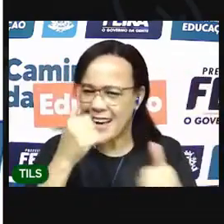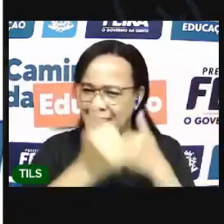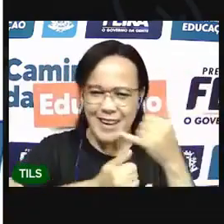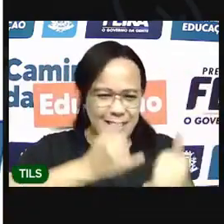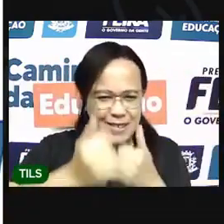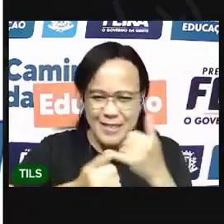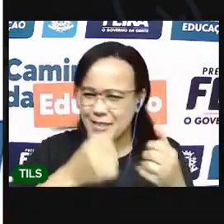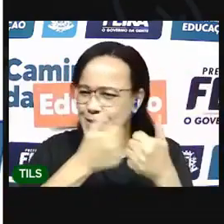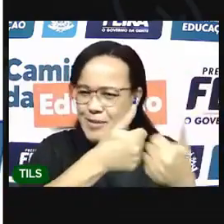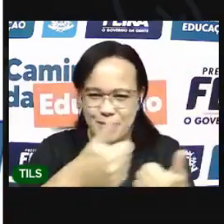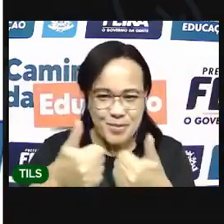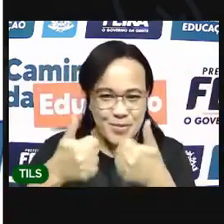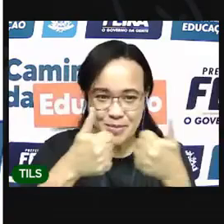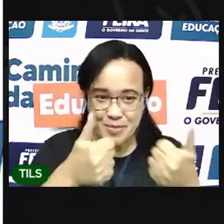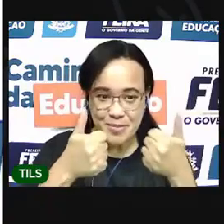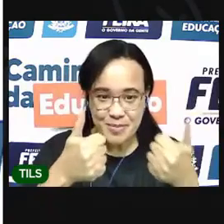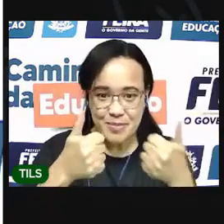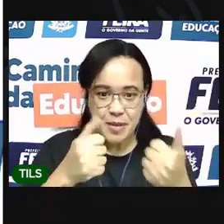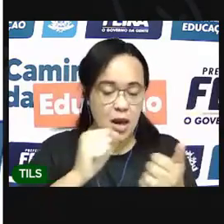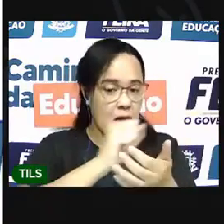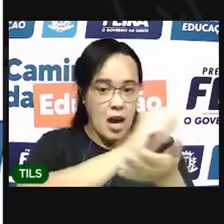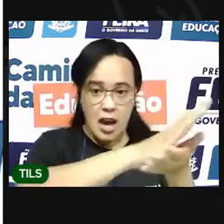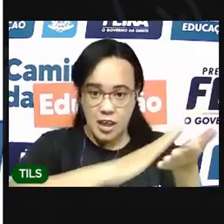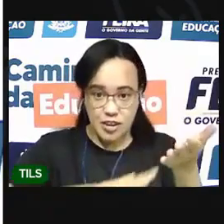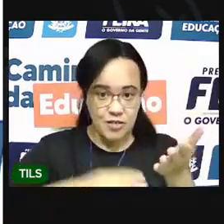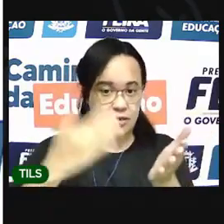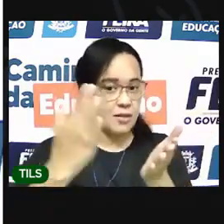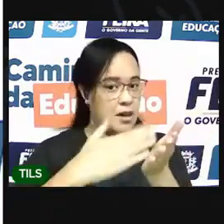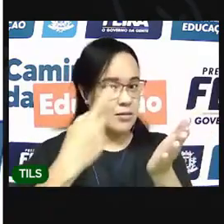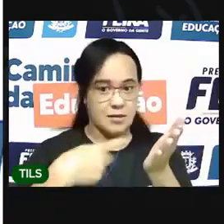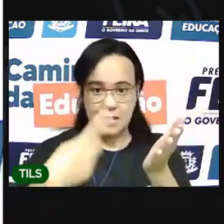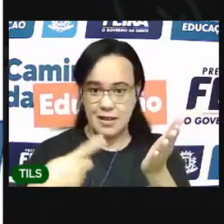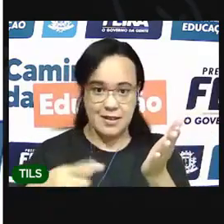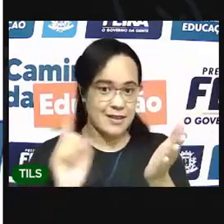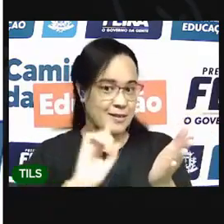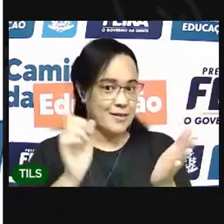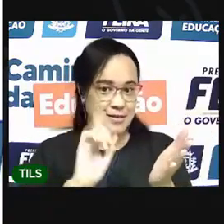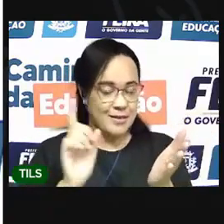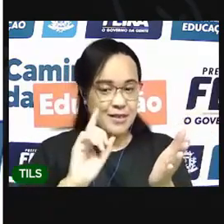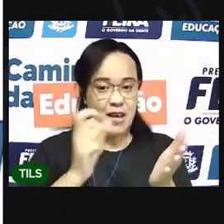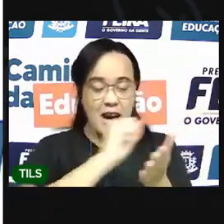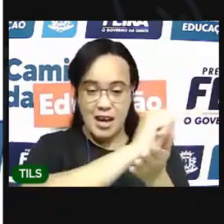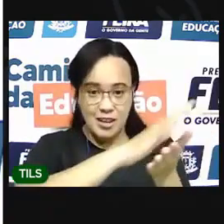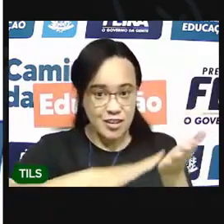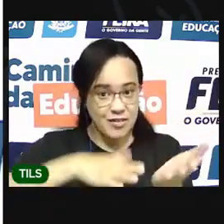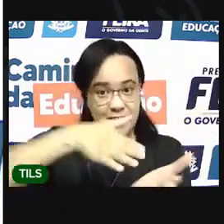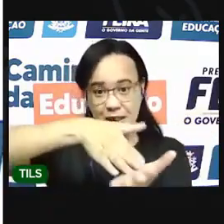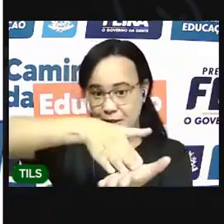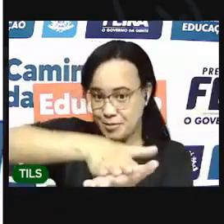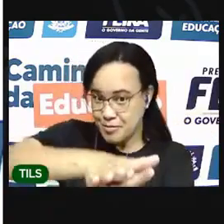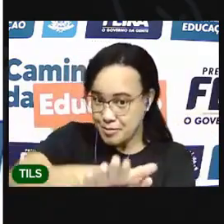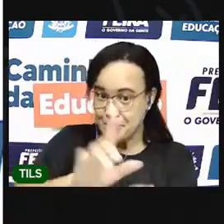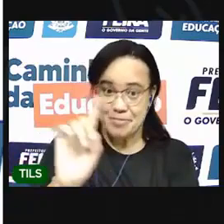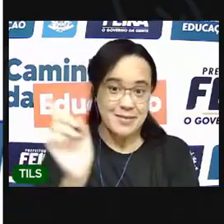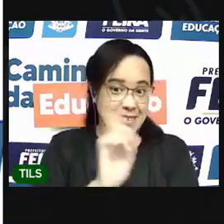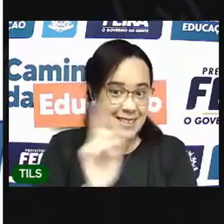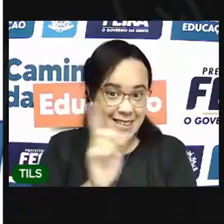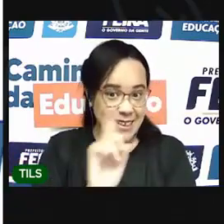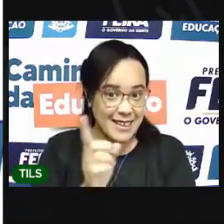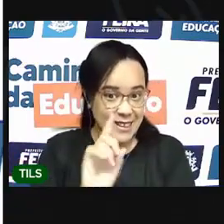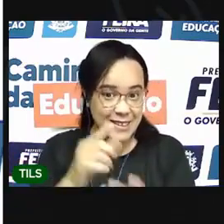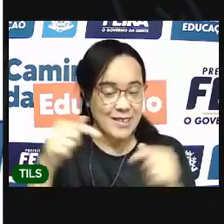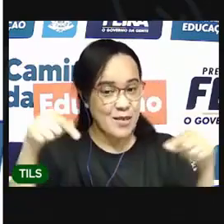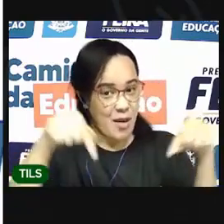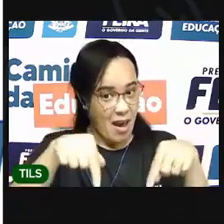Hoje não temos atividade no caderno, nem atividade impressa. Para esse